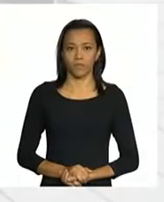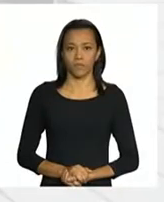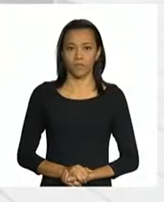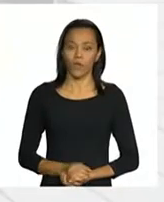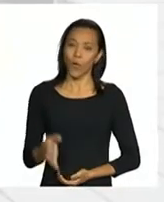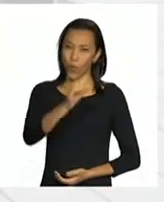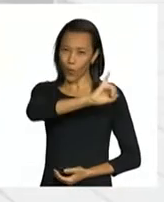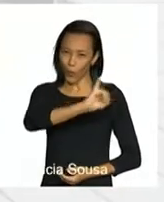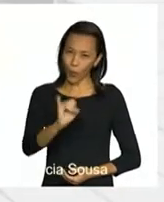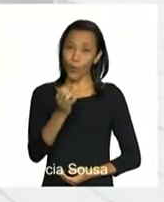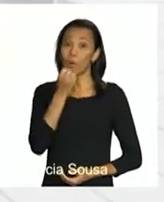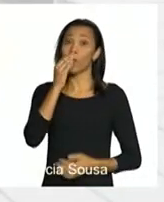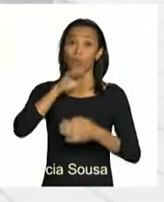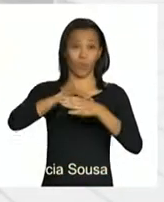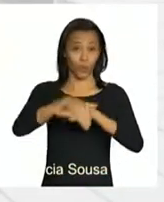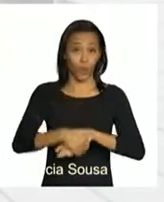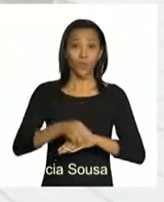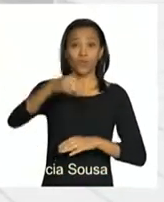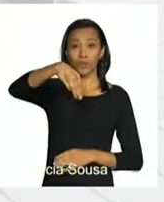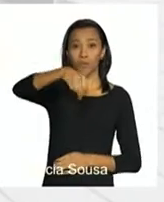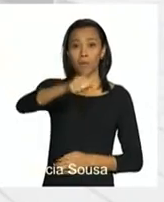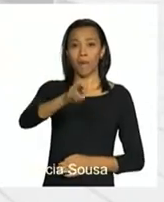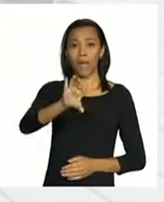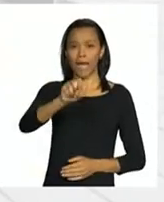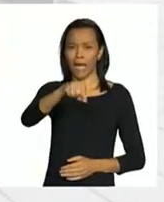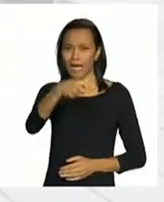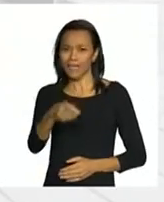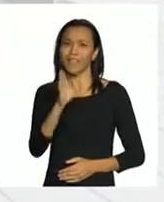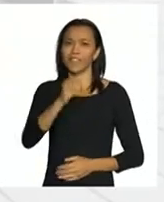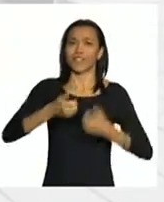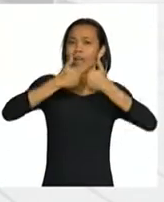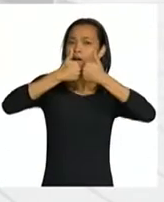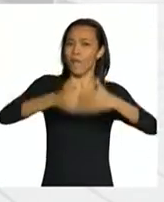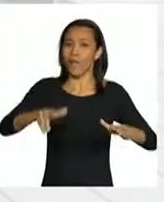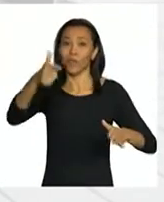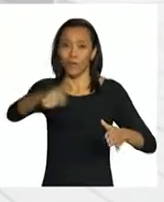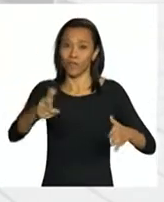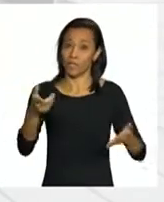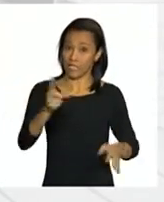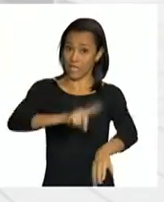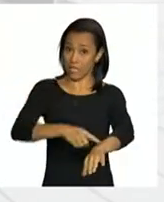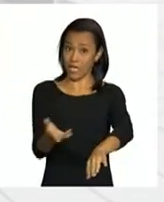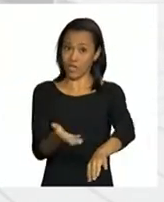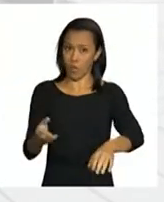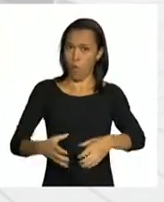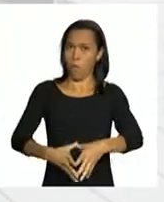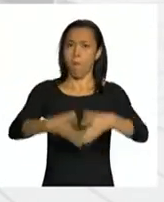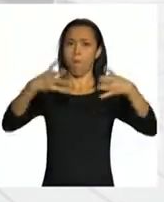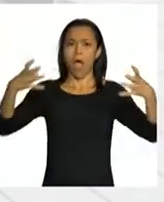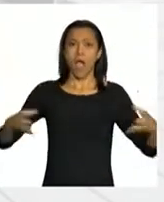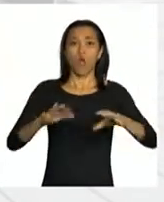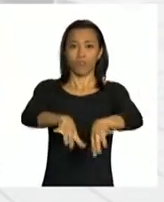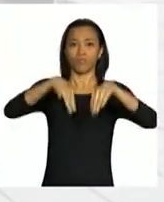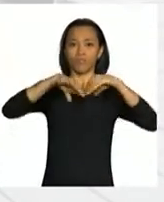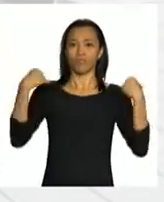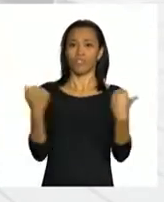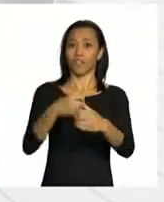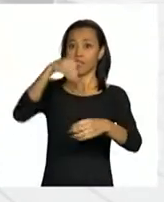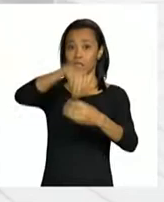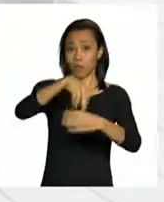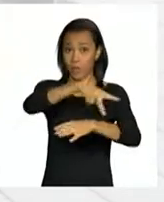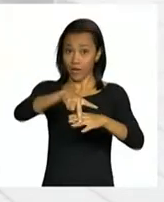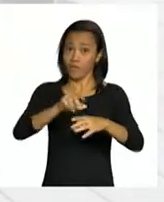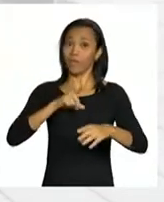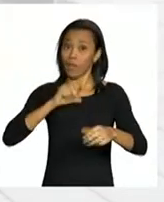Olá, boa noite. O Maracanã está sendo reinaugurado neste momento. O maior estádio do país passou por